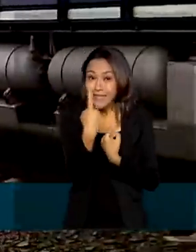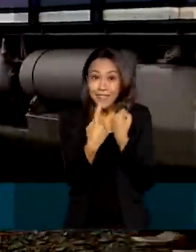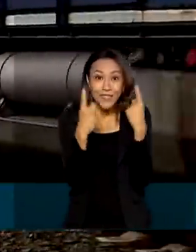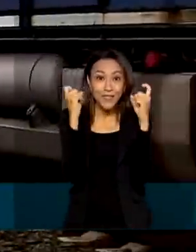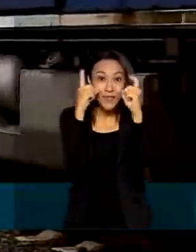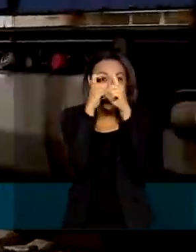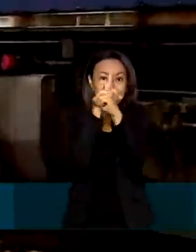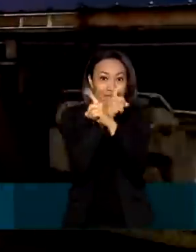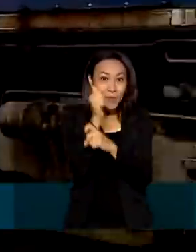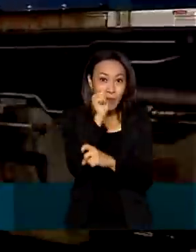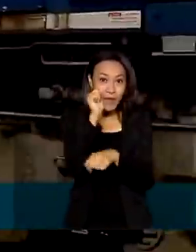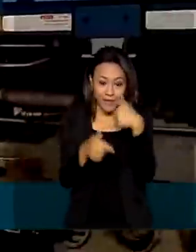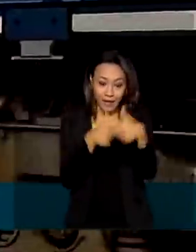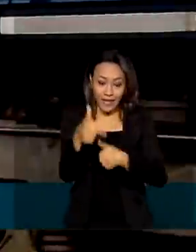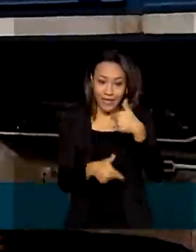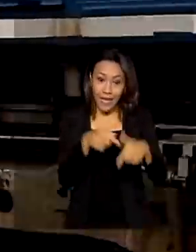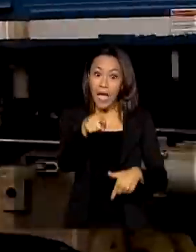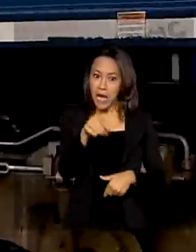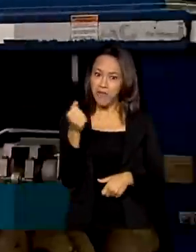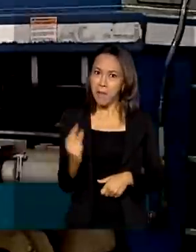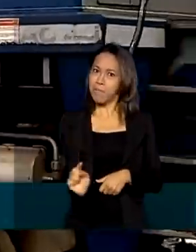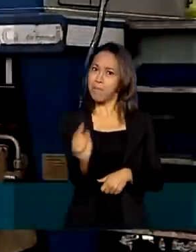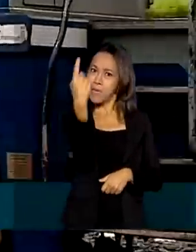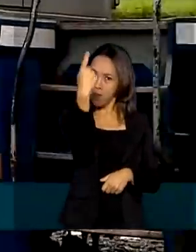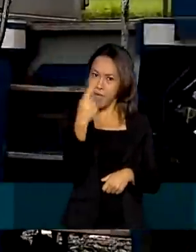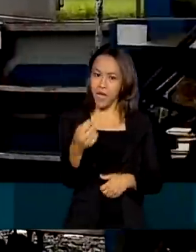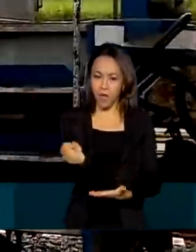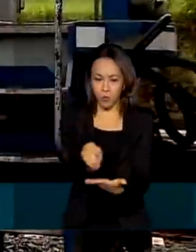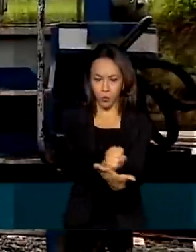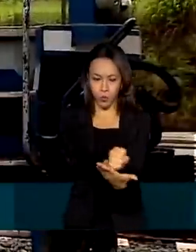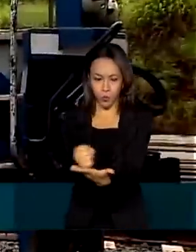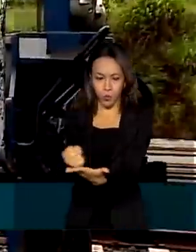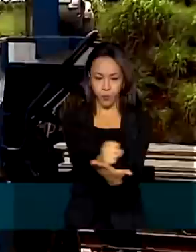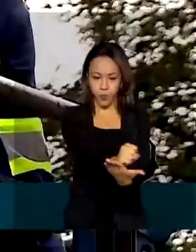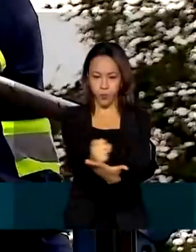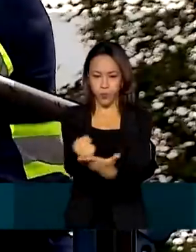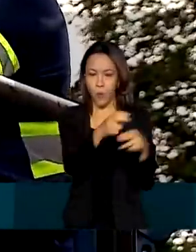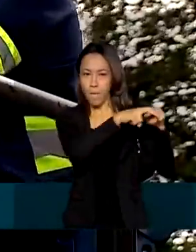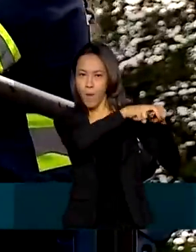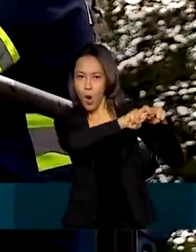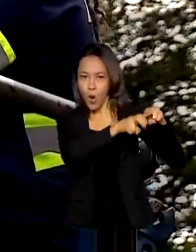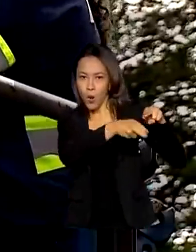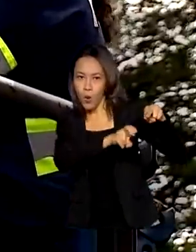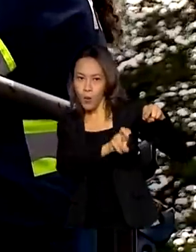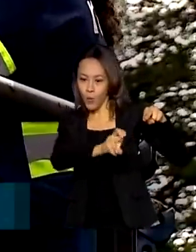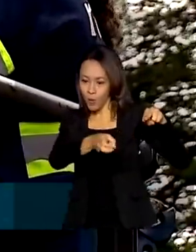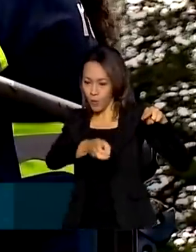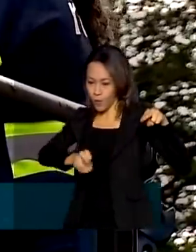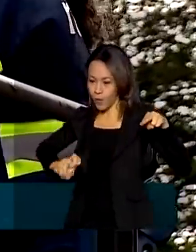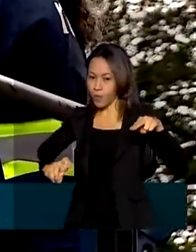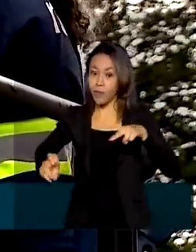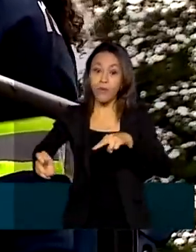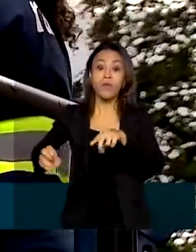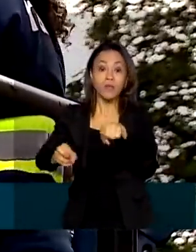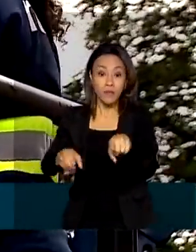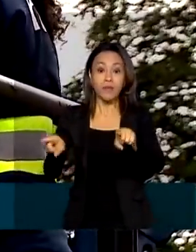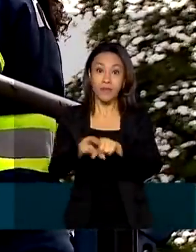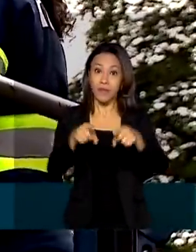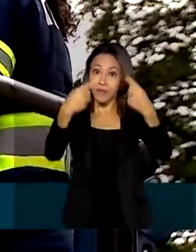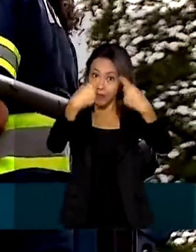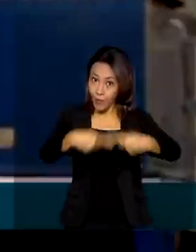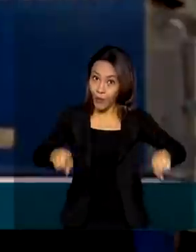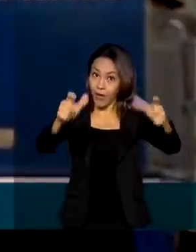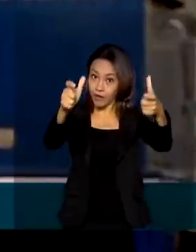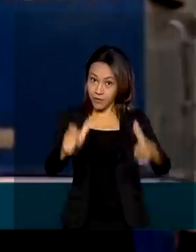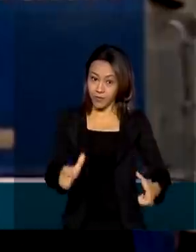Ela foi a primeira a conduzir uma locomotiva no novo trecho da Ferrovia Norte-Sul e a utilizar o recém-inaugurado terminal de